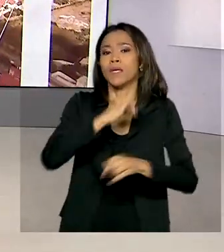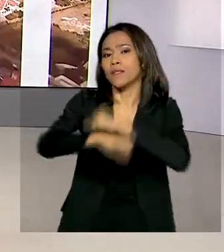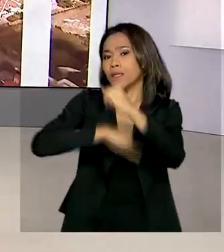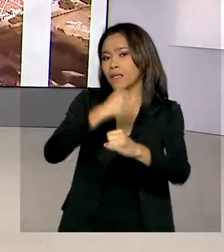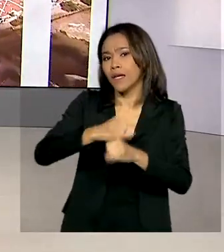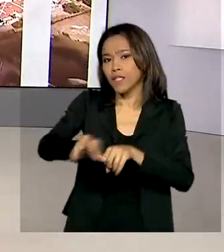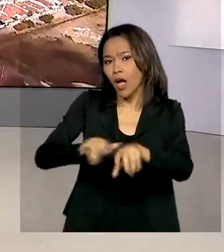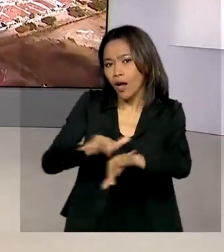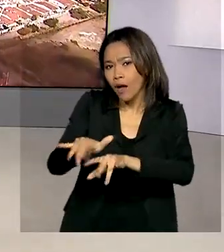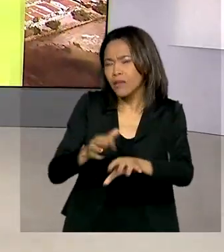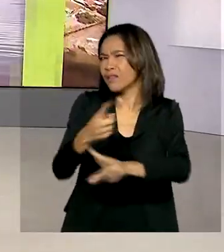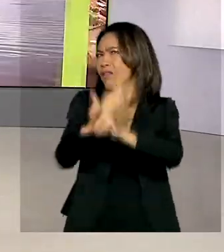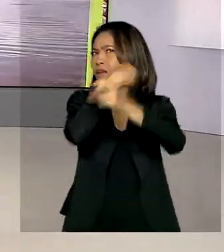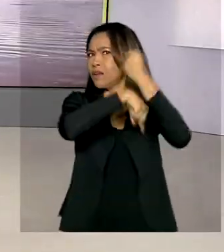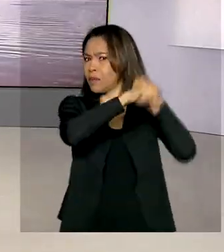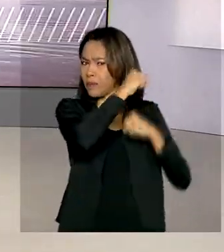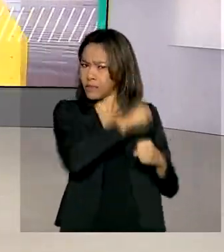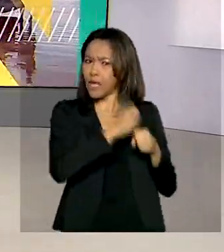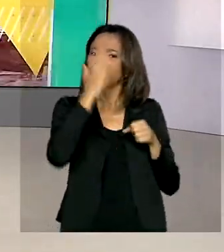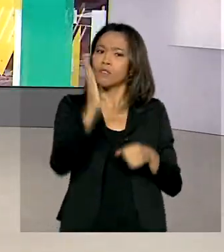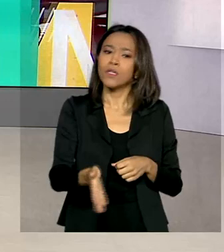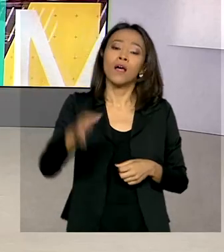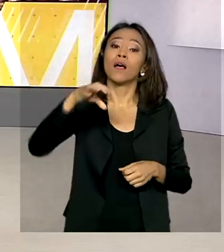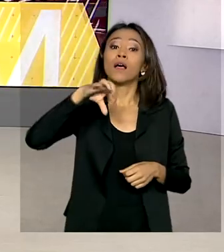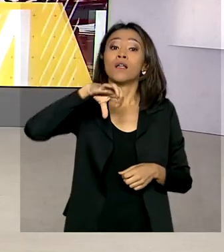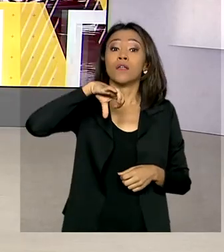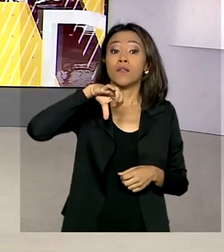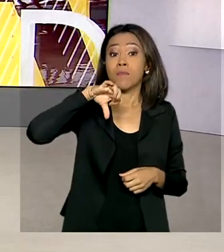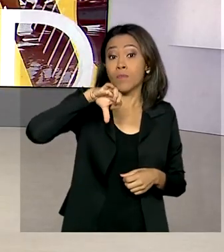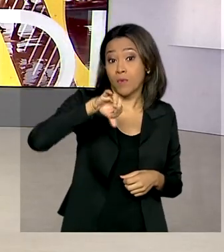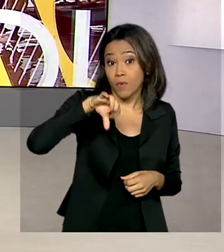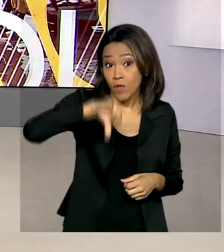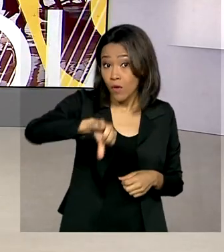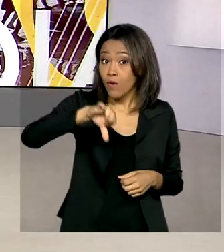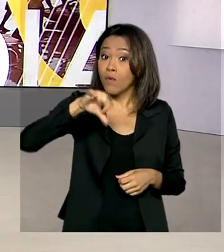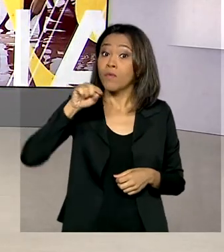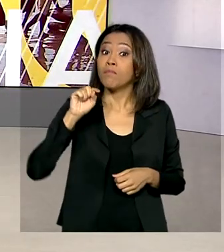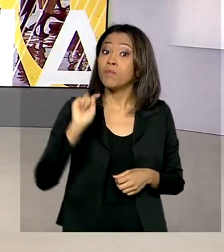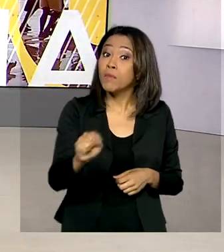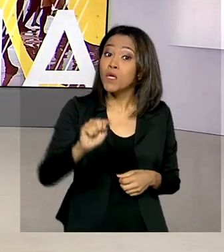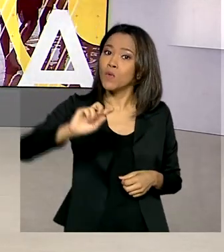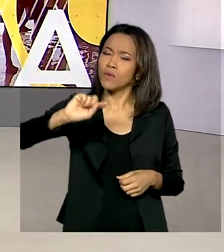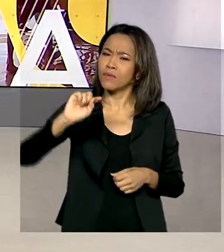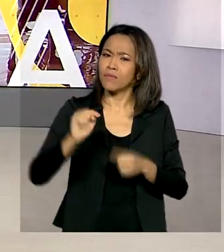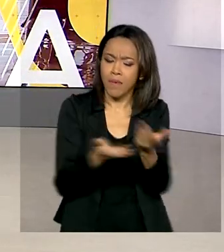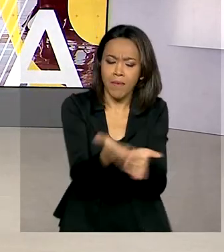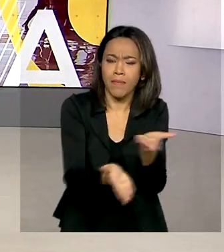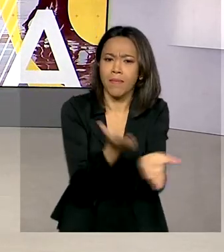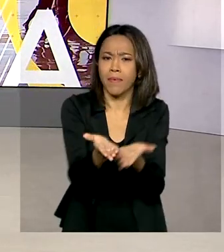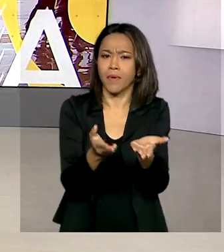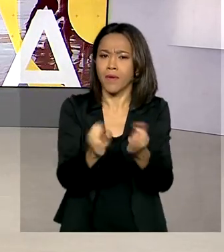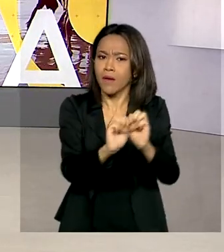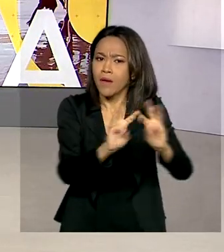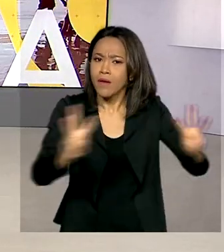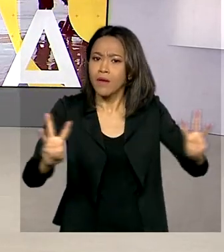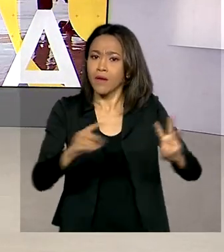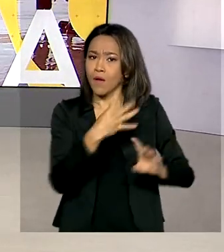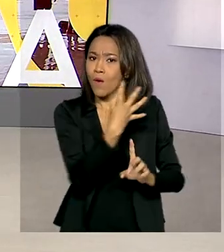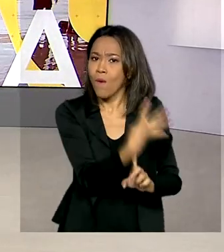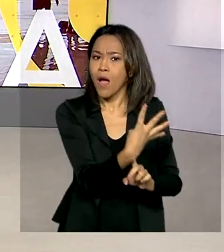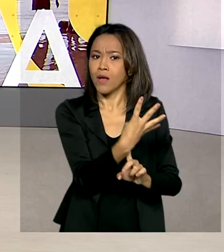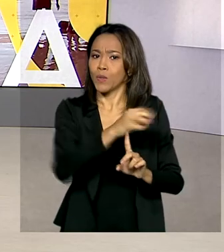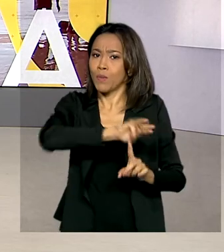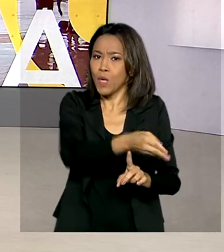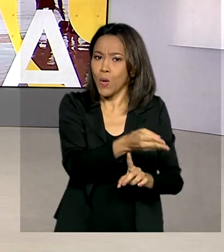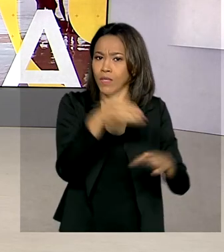o ano passado, já são mil novos serviços com acesso online. O portal gov.br saltou dos 4 milhões de